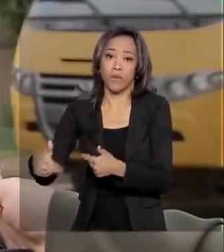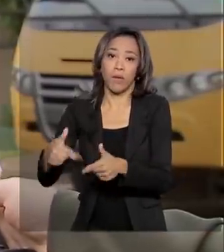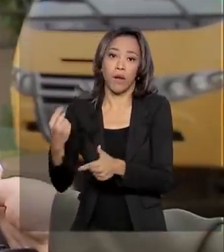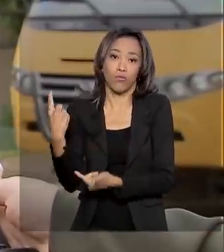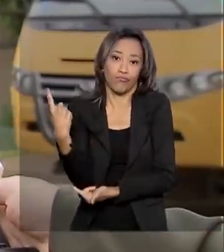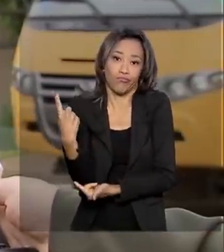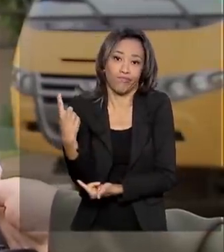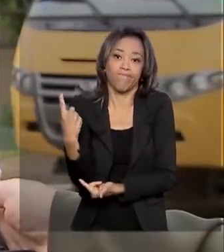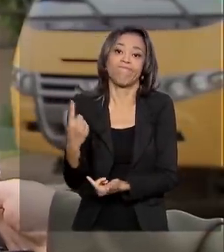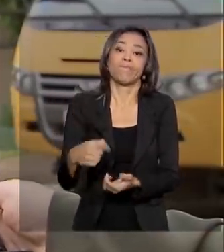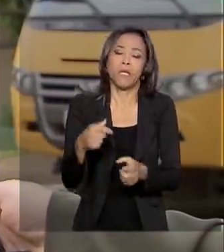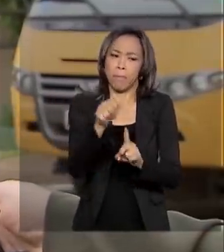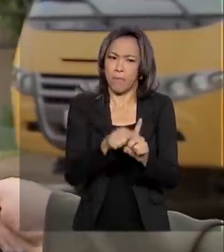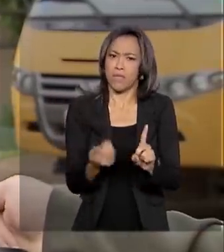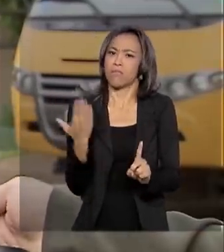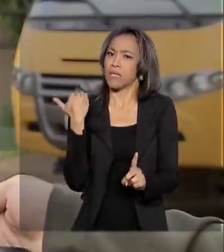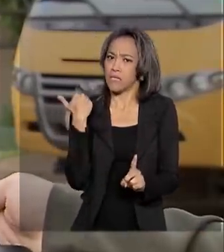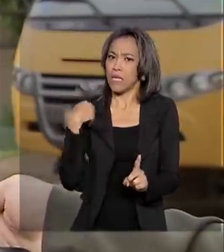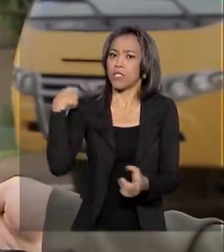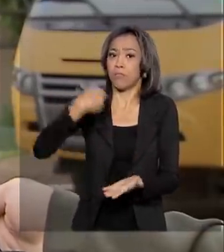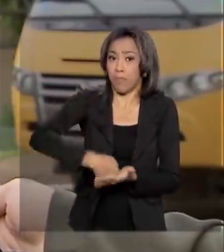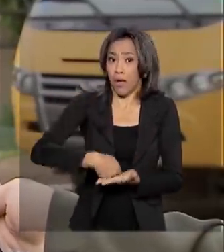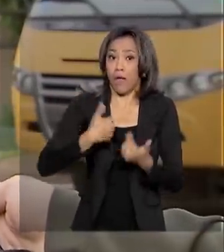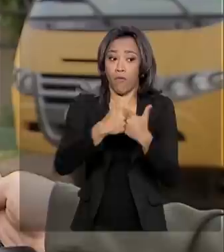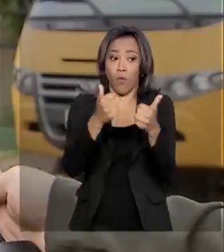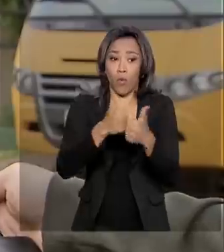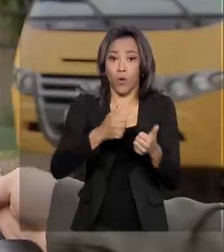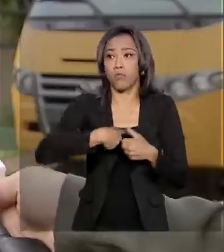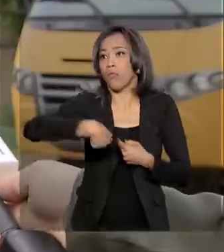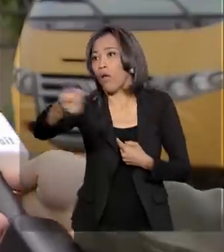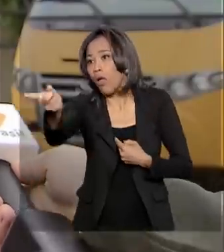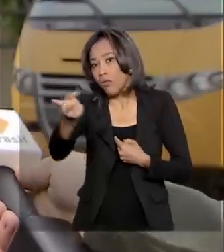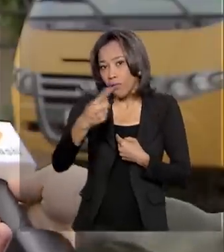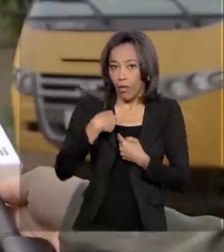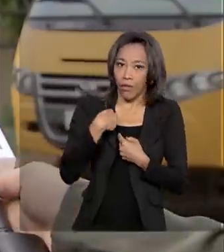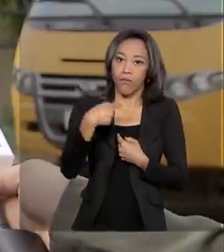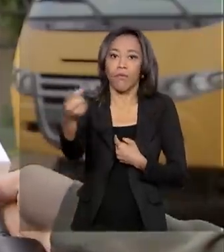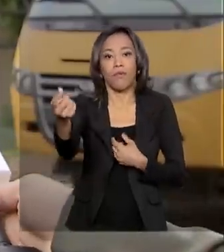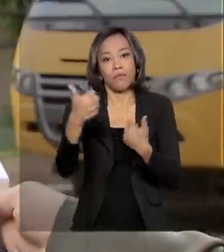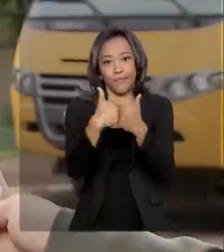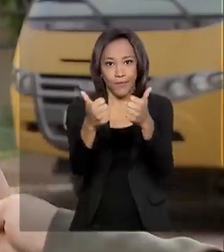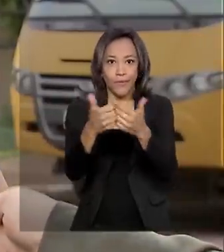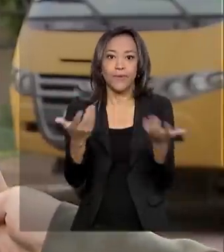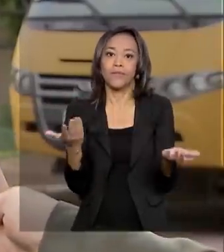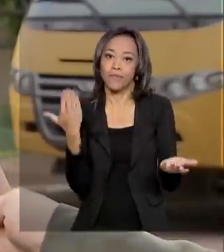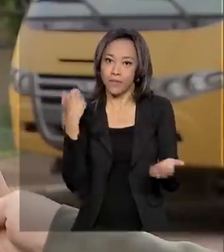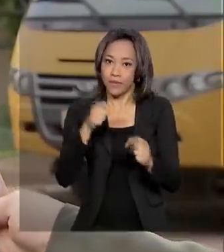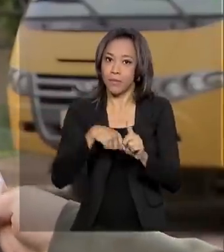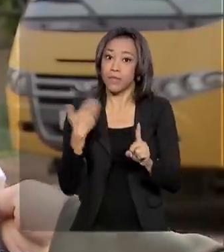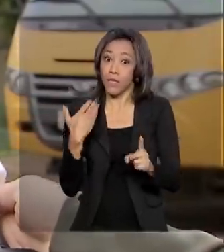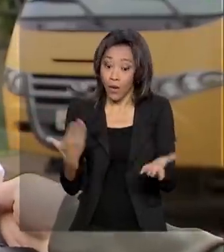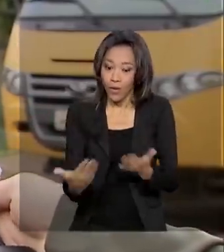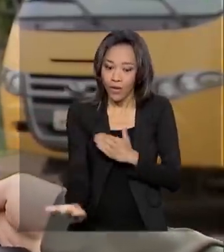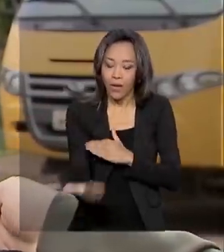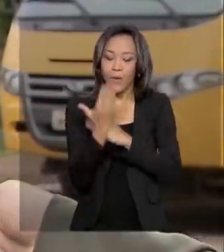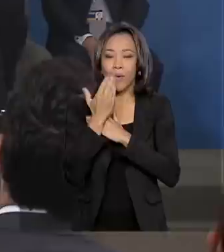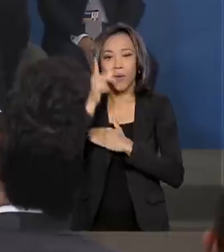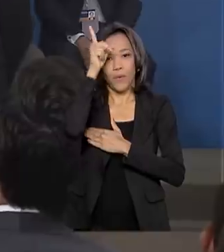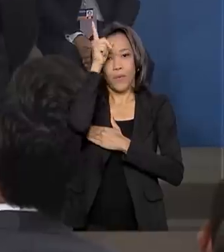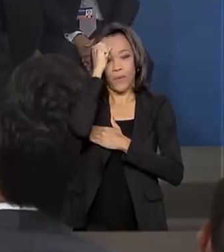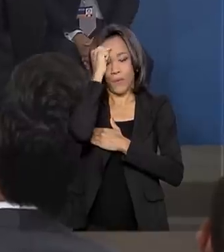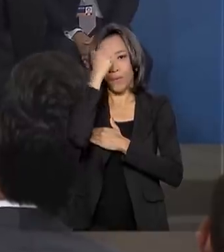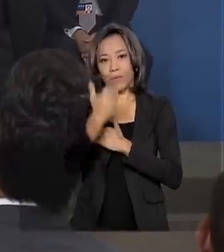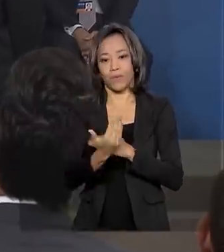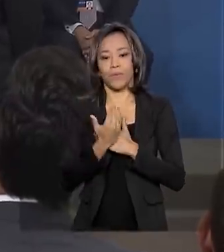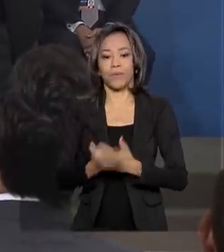Até mês passado a gente pagava passagem, passagem para cá, passagem para lá. Então é uma ajuda que vem muito grande.